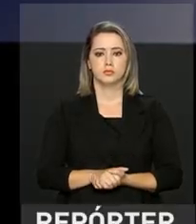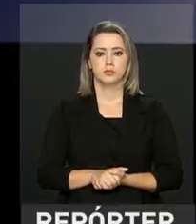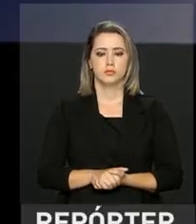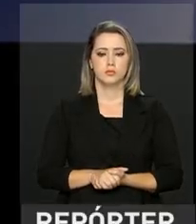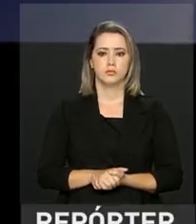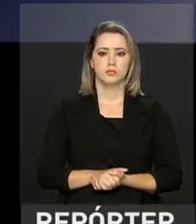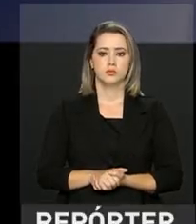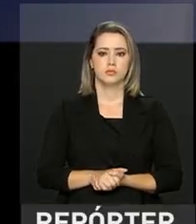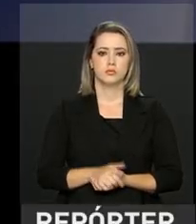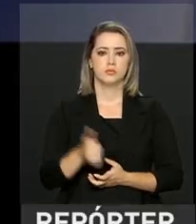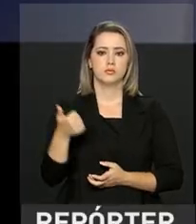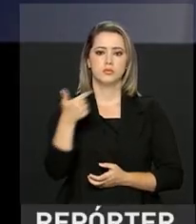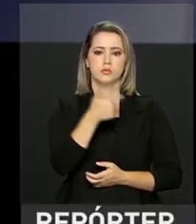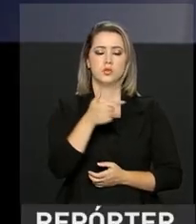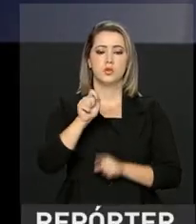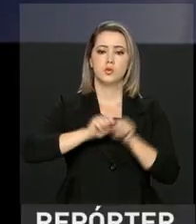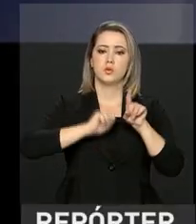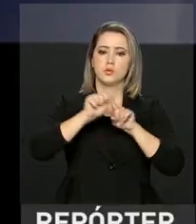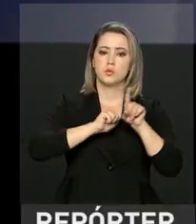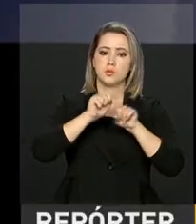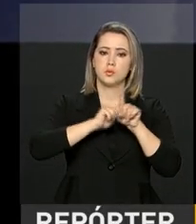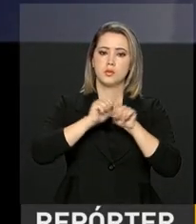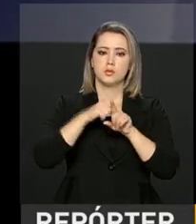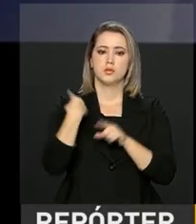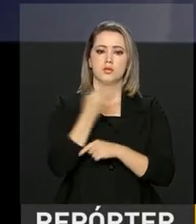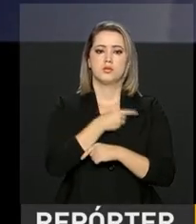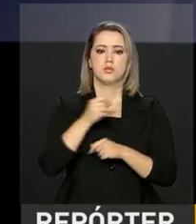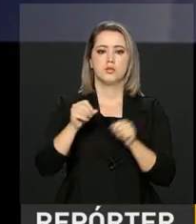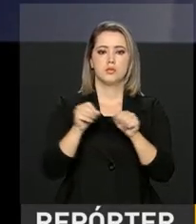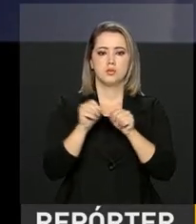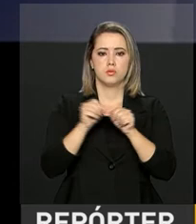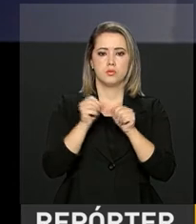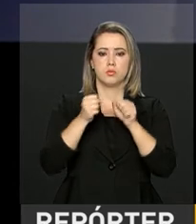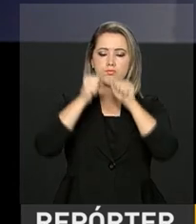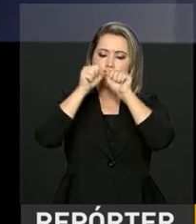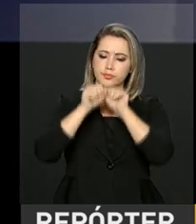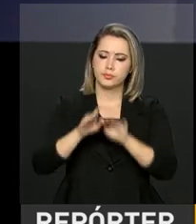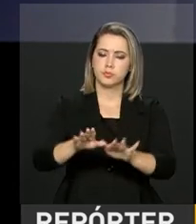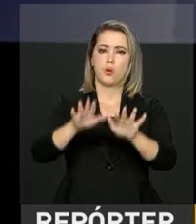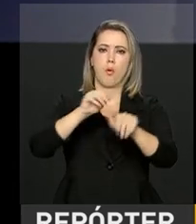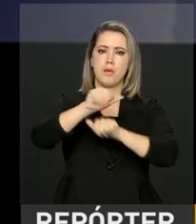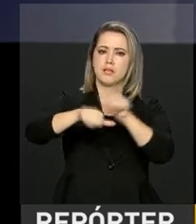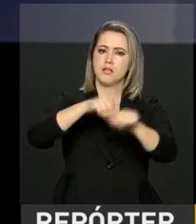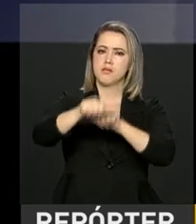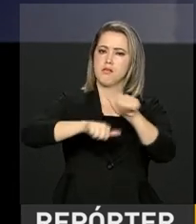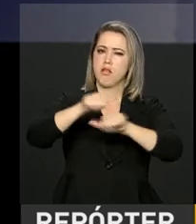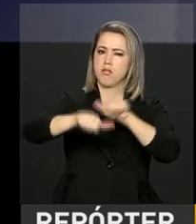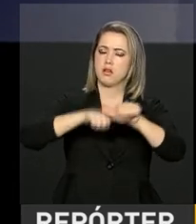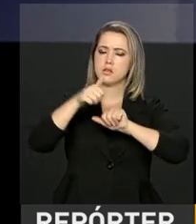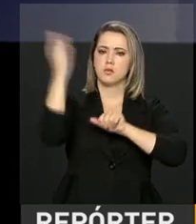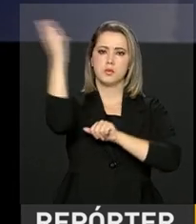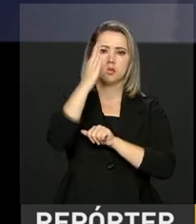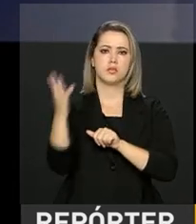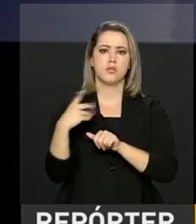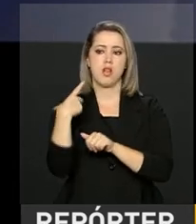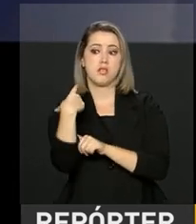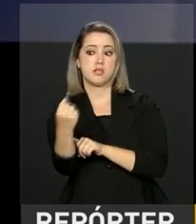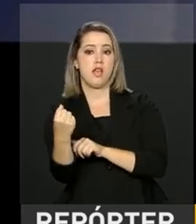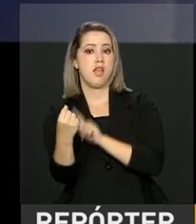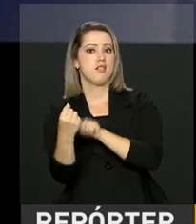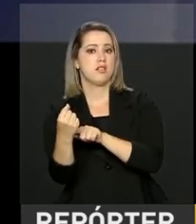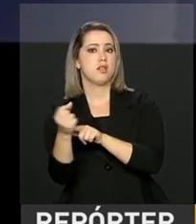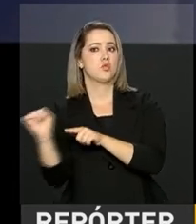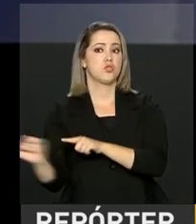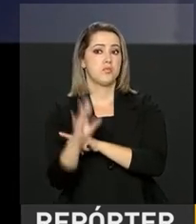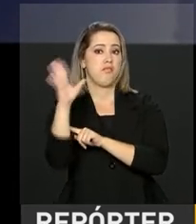Nos últimos 12 meses nós fizemos uma enorme transição no Brasil. Saímos de uma inflação que já